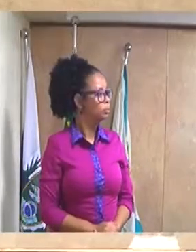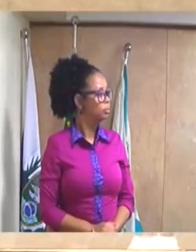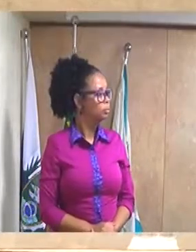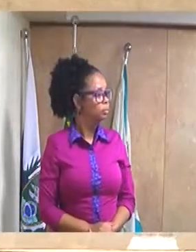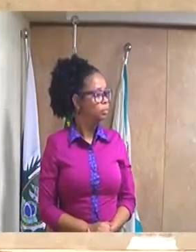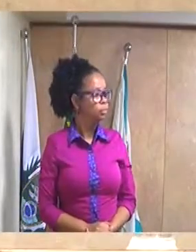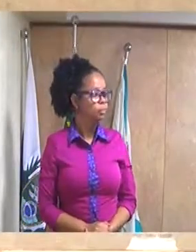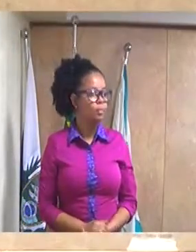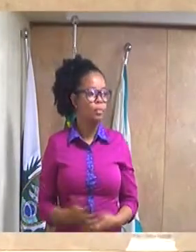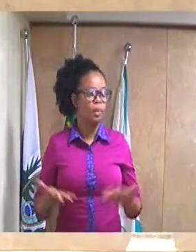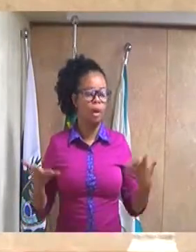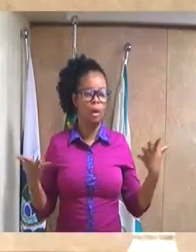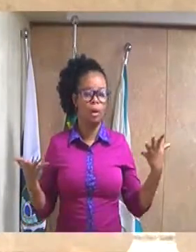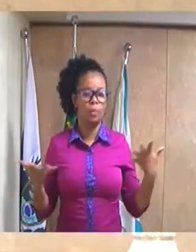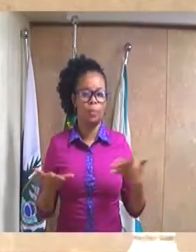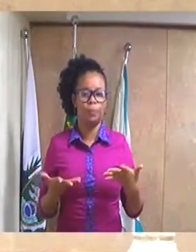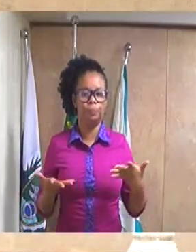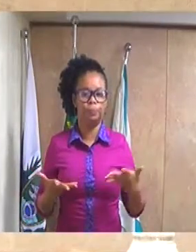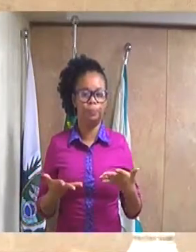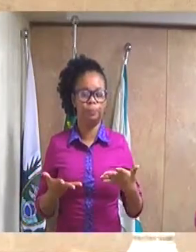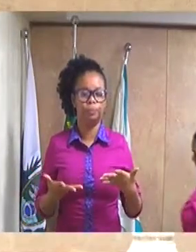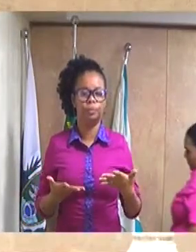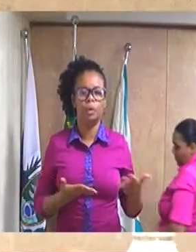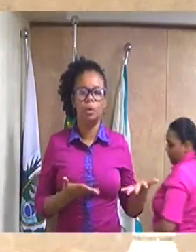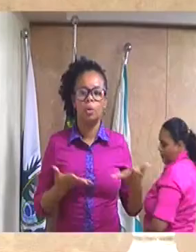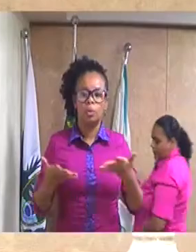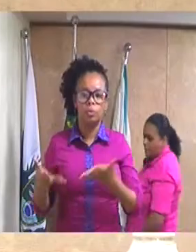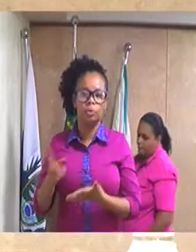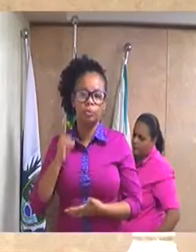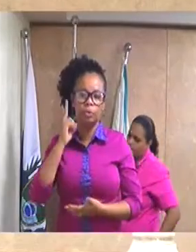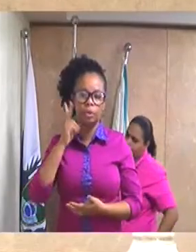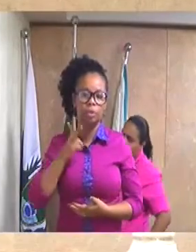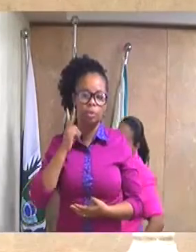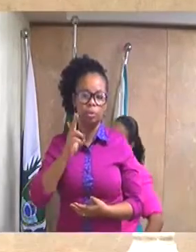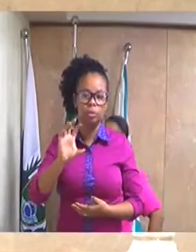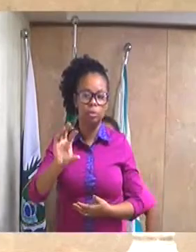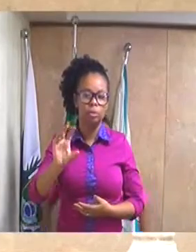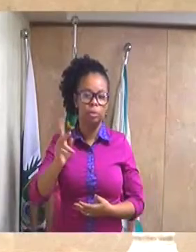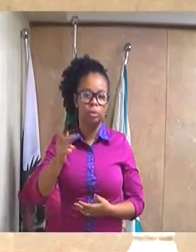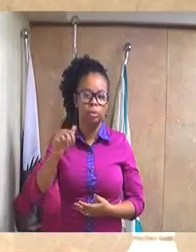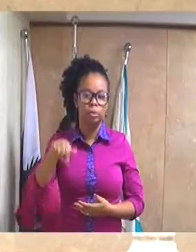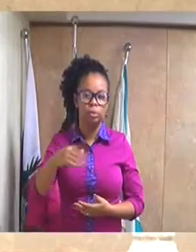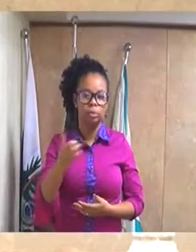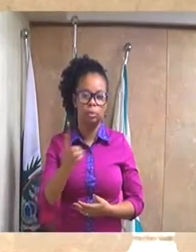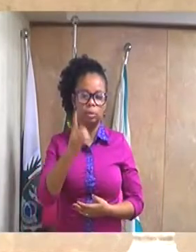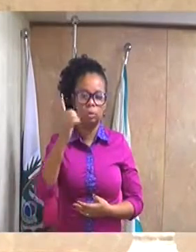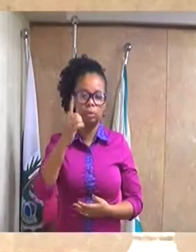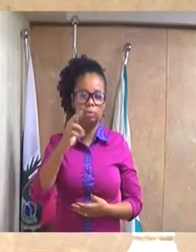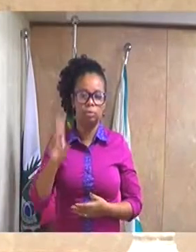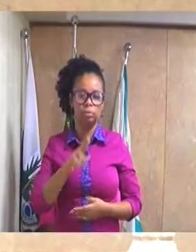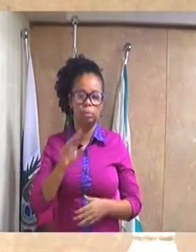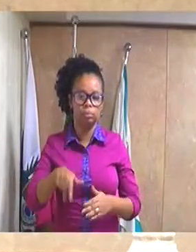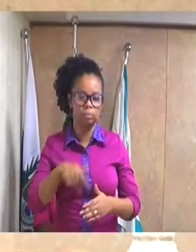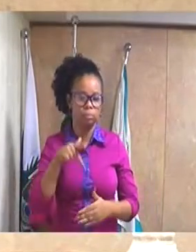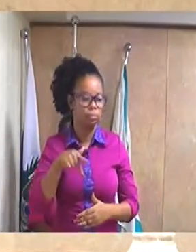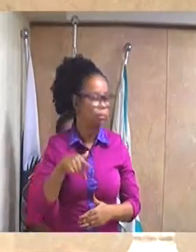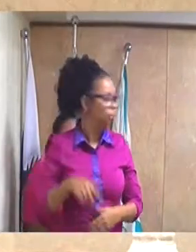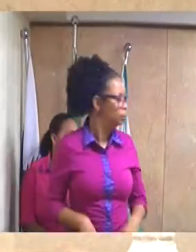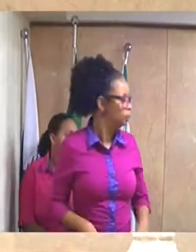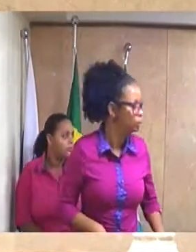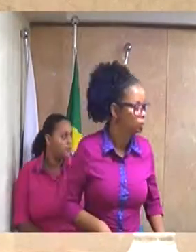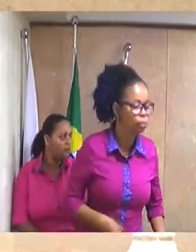Neste momento, convidamos o vereador Chiquinho Grandão para fazer uso da tribuna. O senhor,